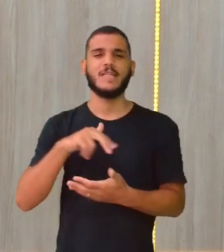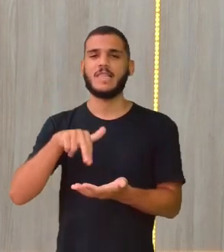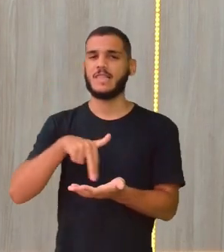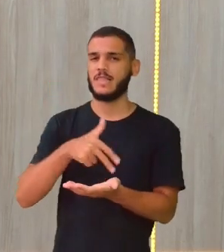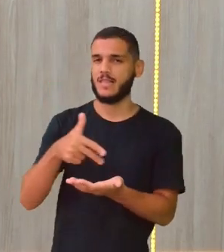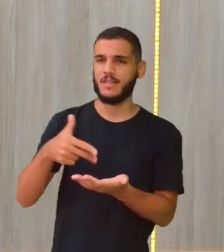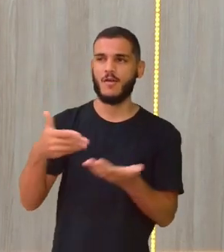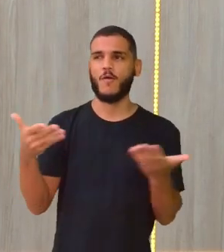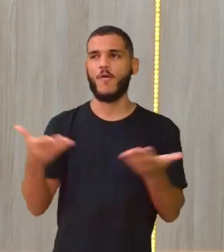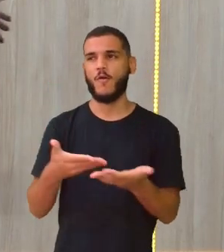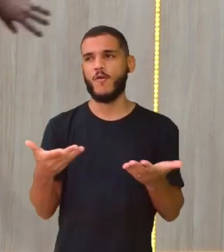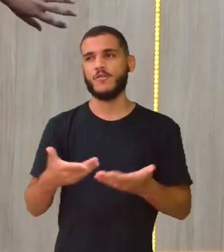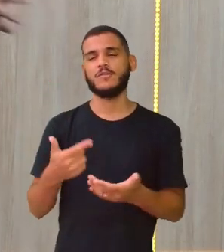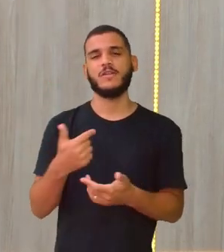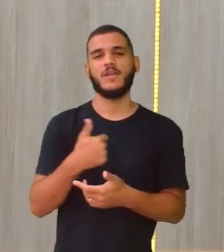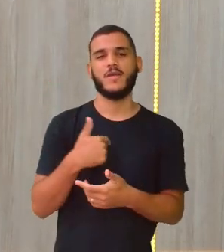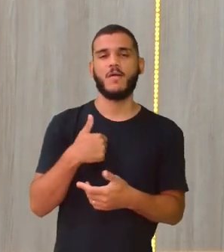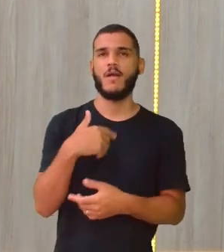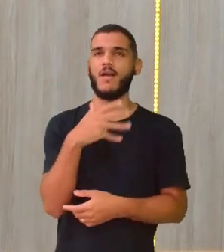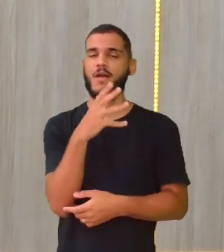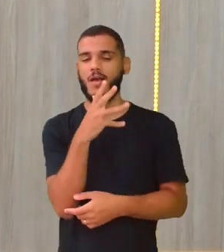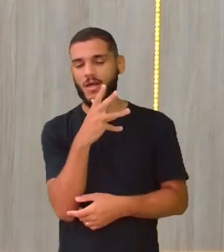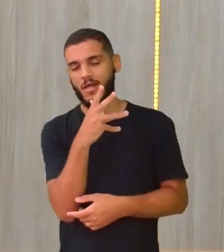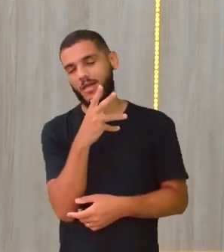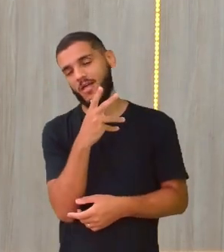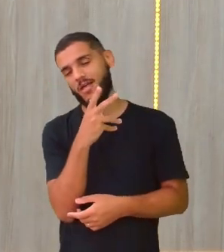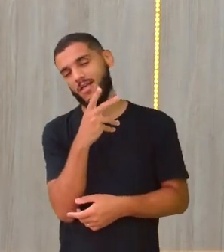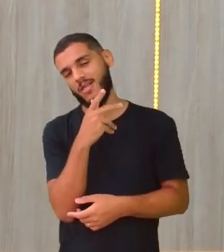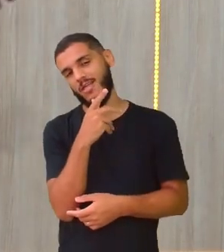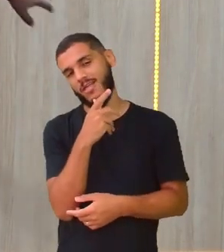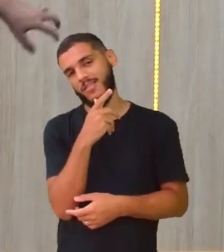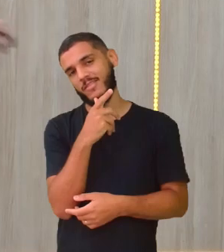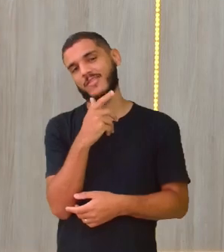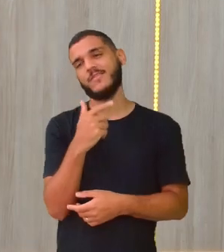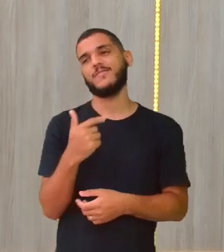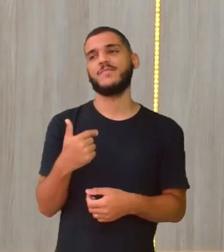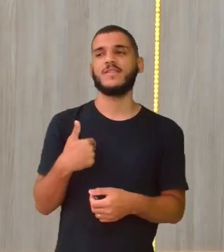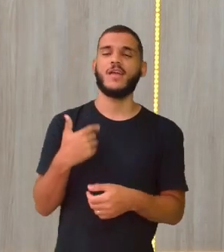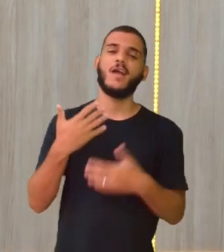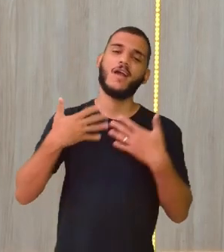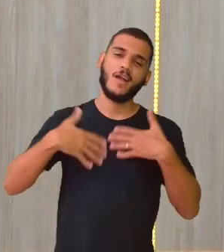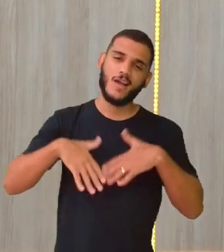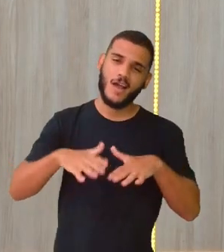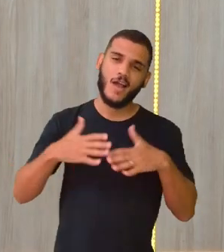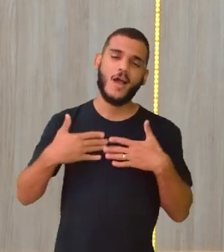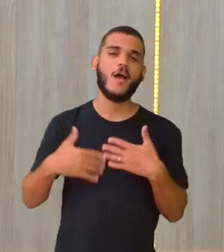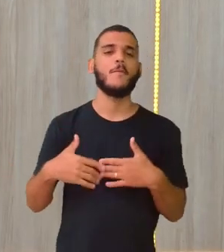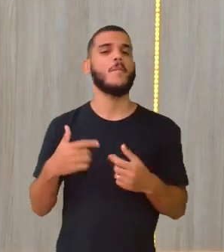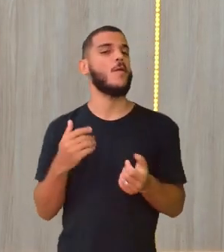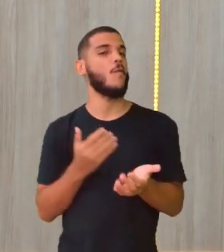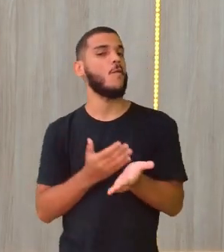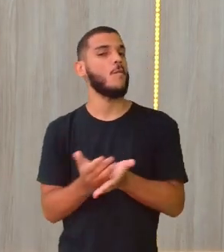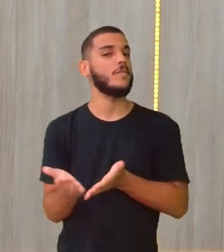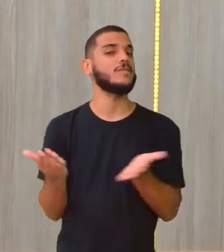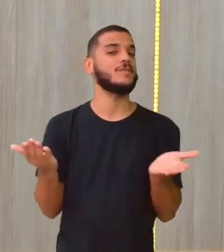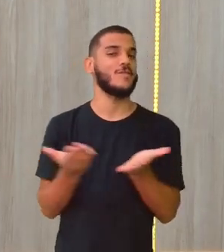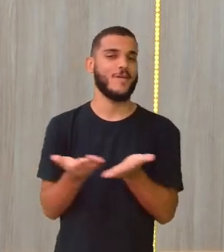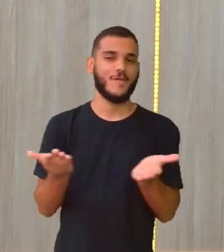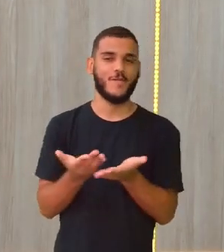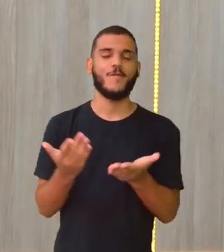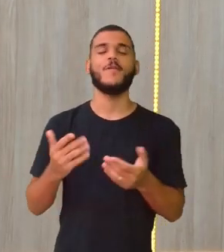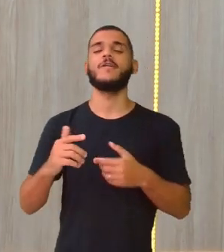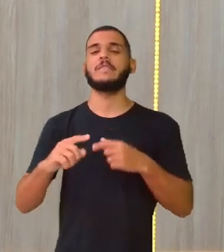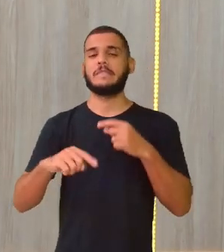Mas hoje vocês estão vendo que eu estou na marcha lenta, né? Daqui a pouco a gente vai acelerando, está na primeira ainda, né? Primeira, segunda, depois a gente